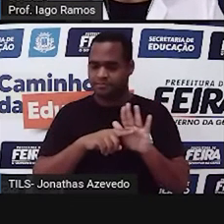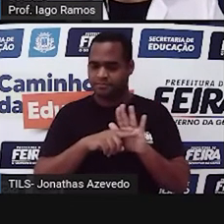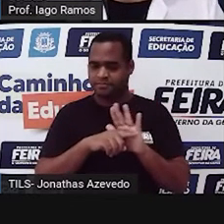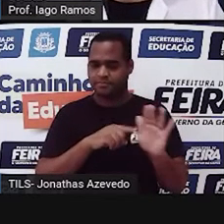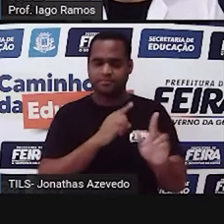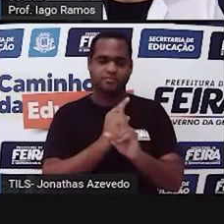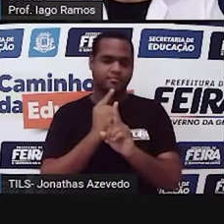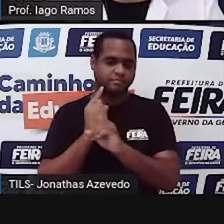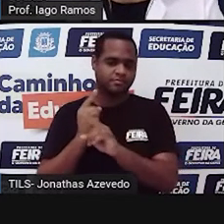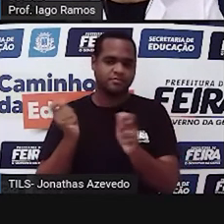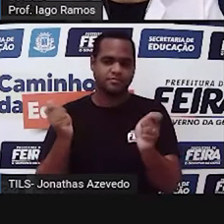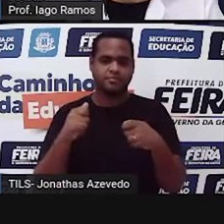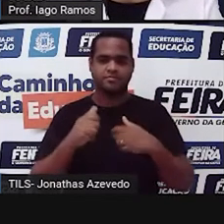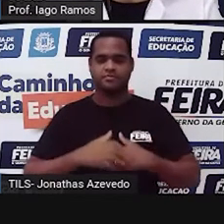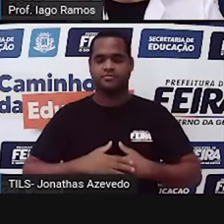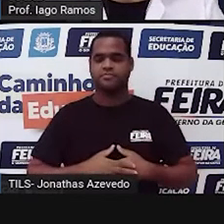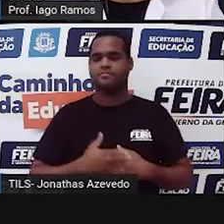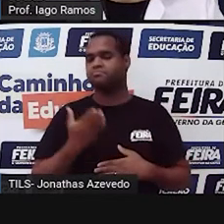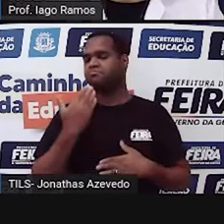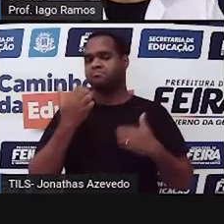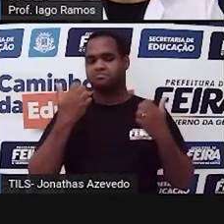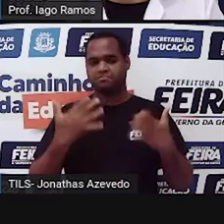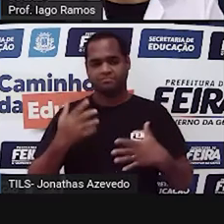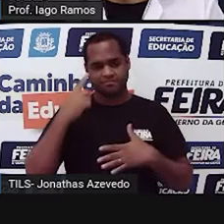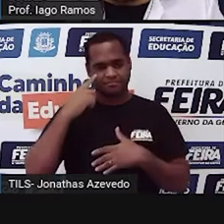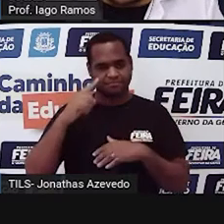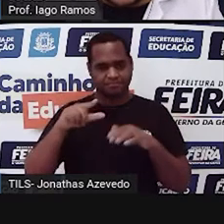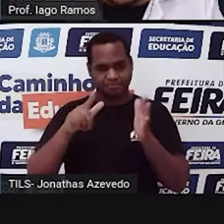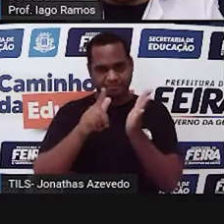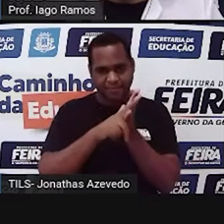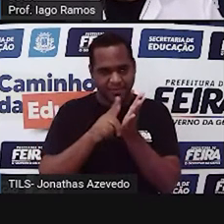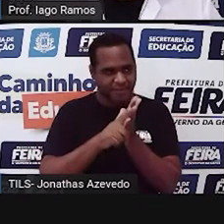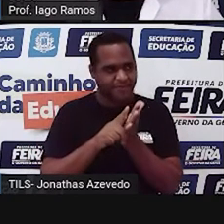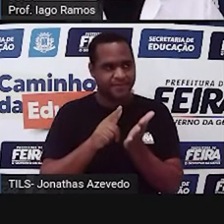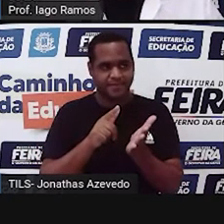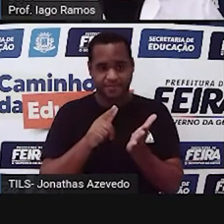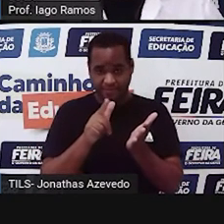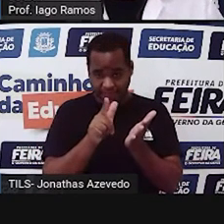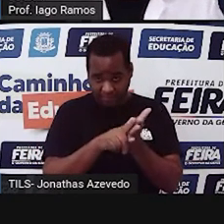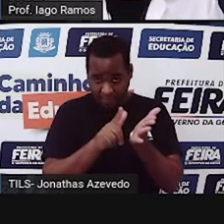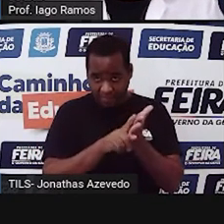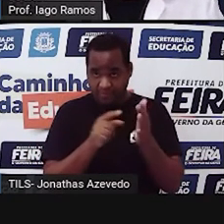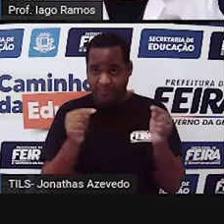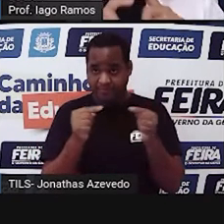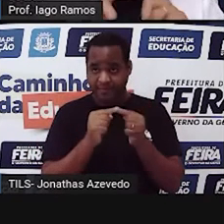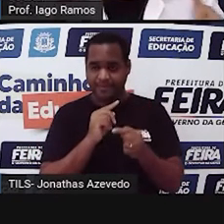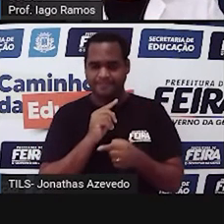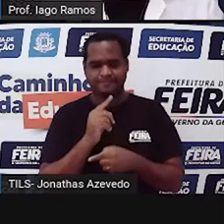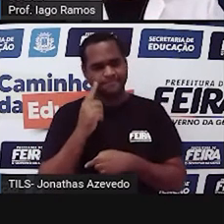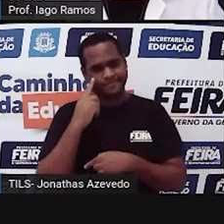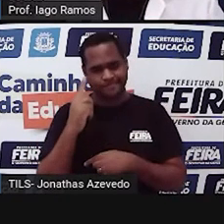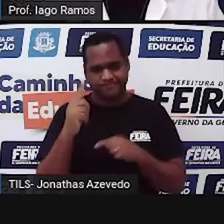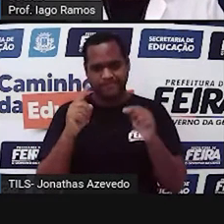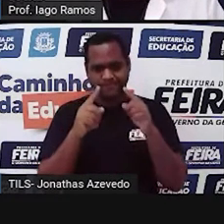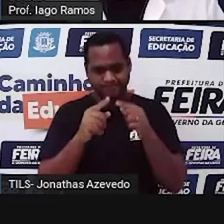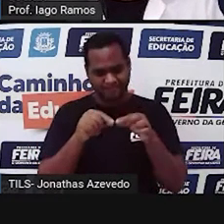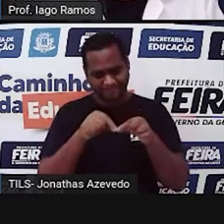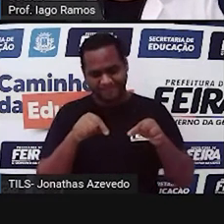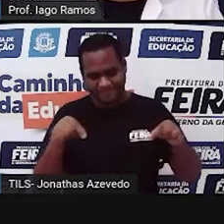Então, vamos lá. Bom, em uma folha de papel, com uma régua, tá? Aquela réguazinha